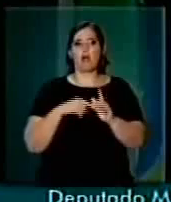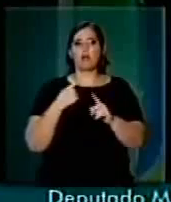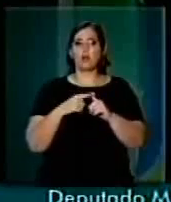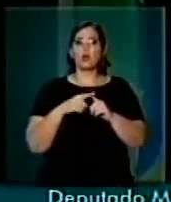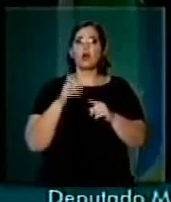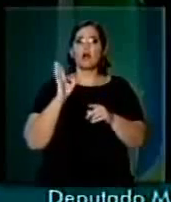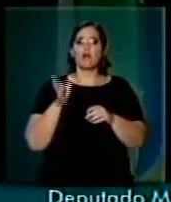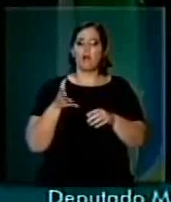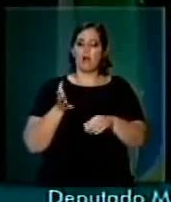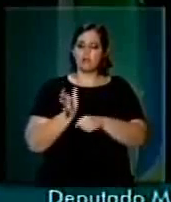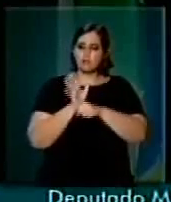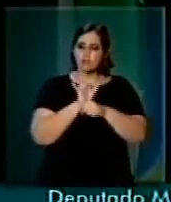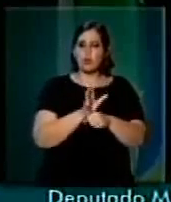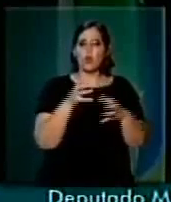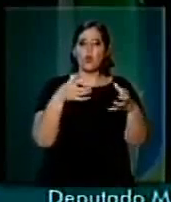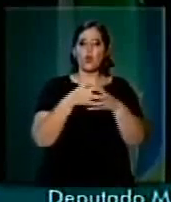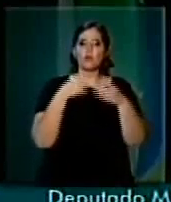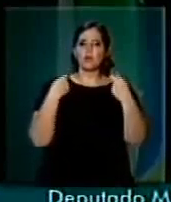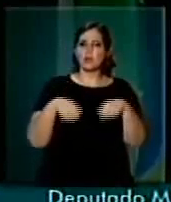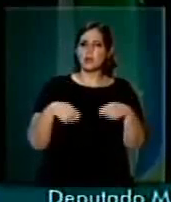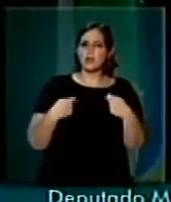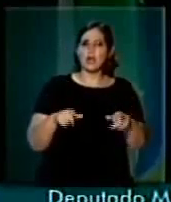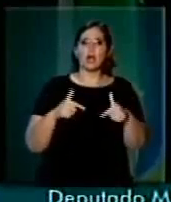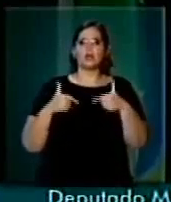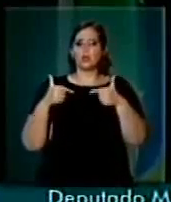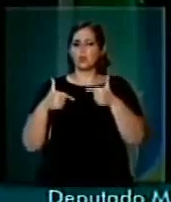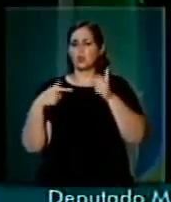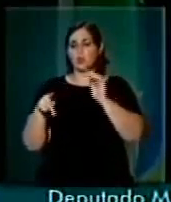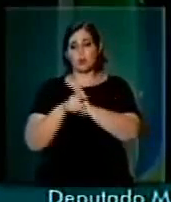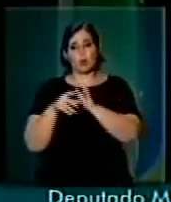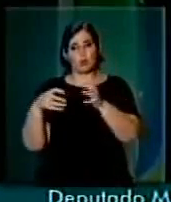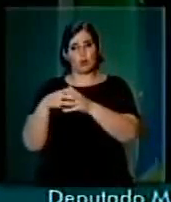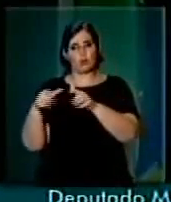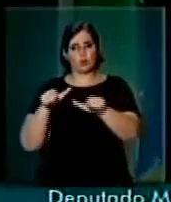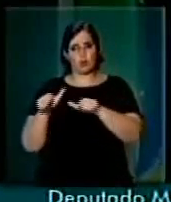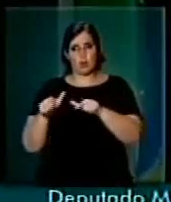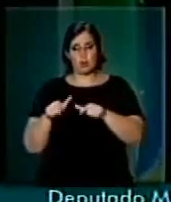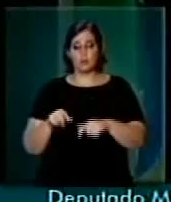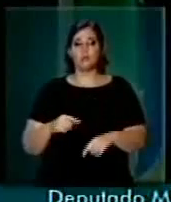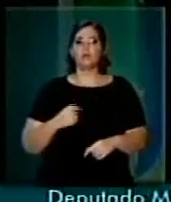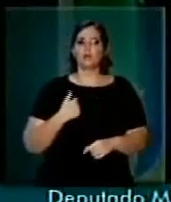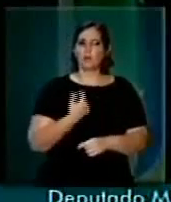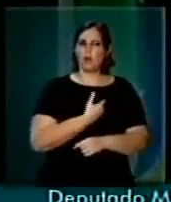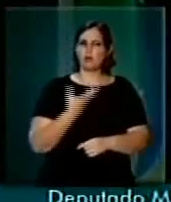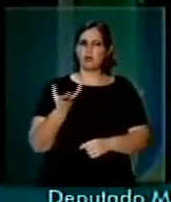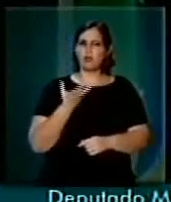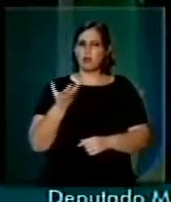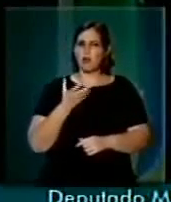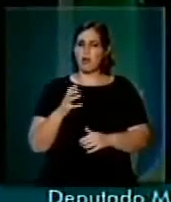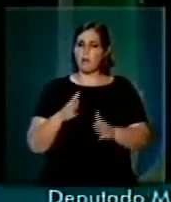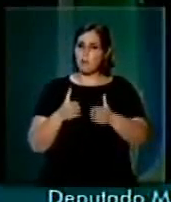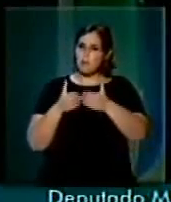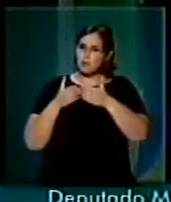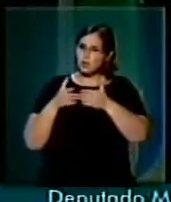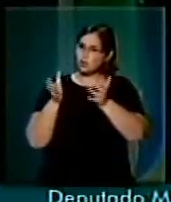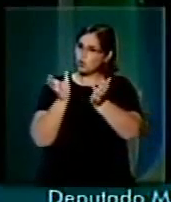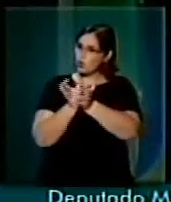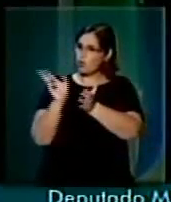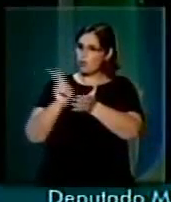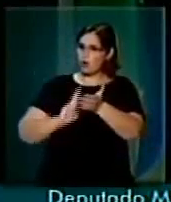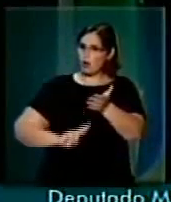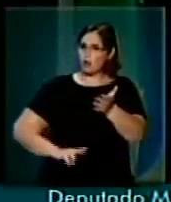atender as necessidades, as reivindicações destes servidores. Nós queremos fazer um apelo aos relatores